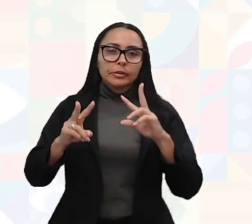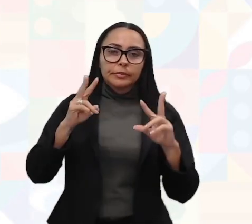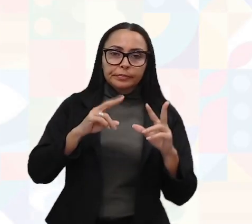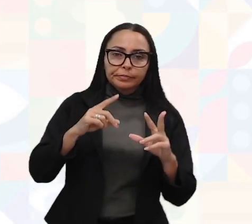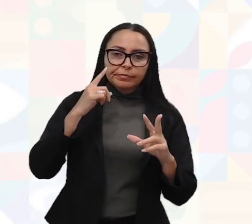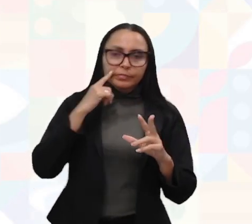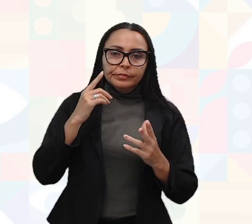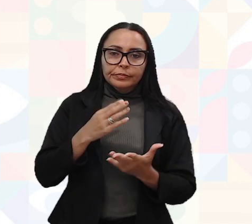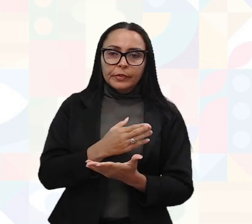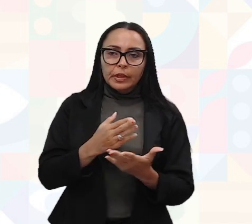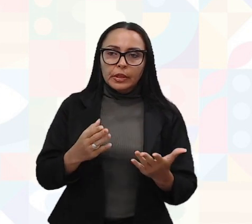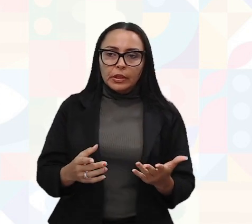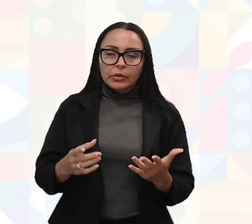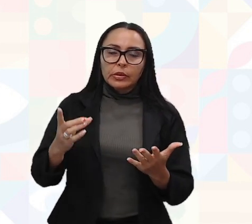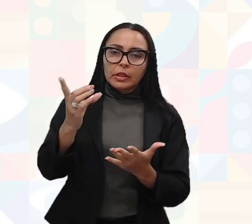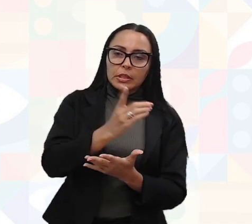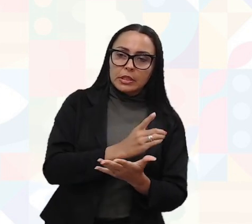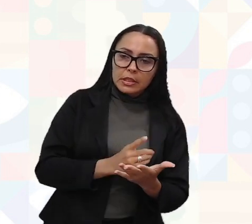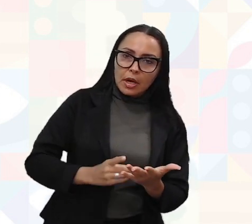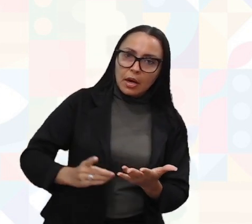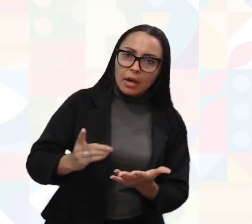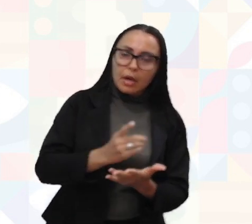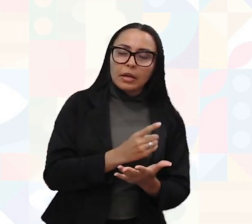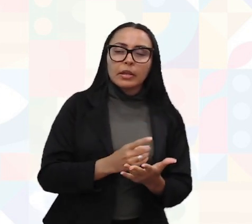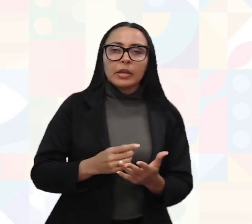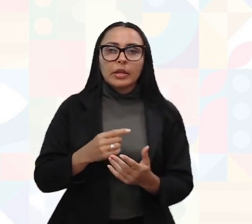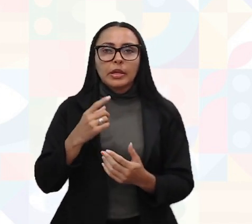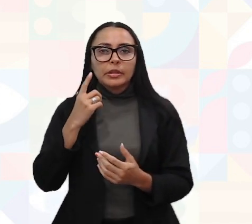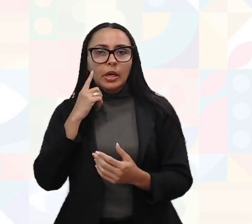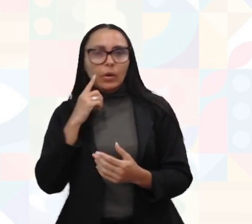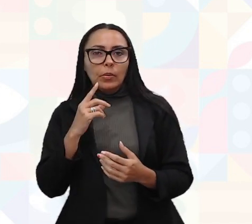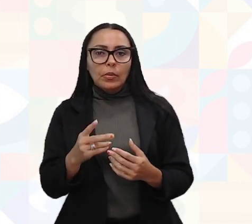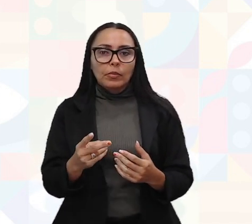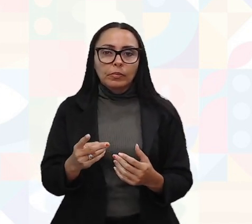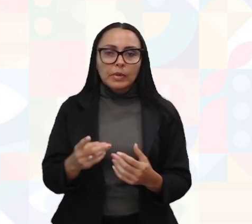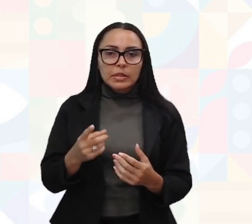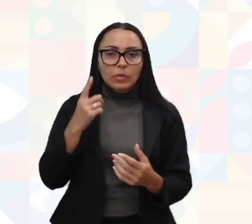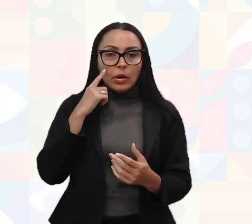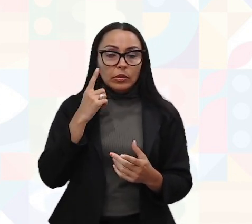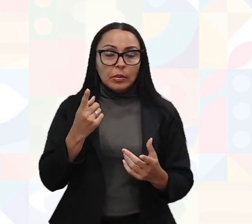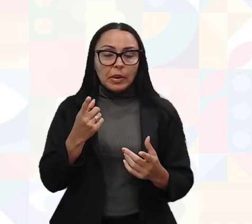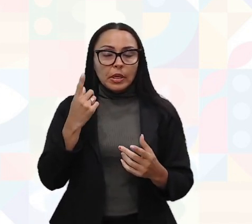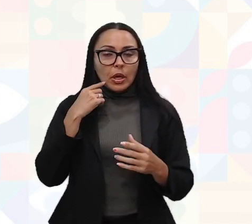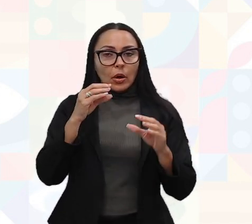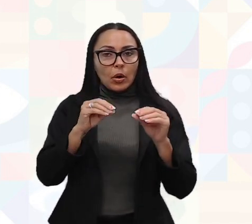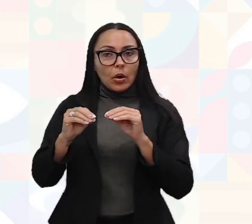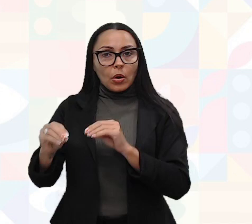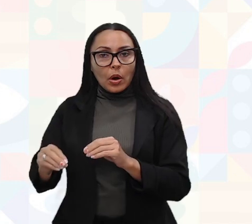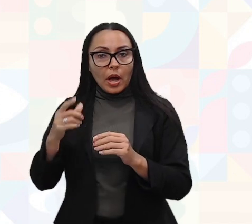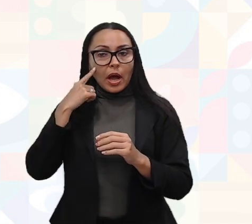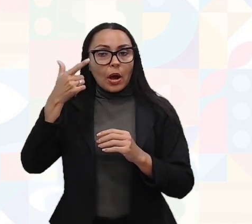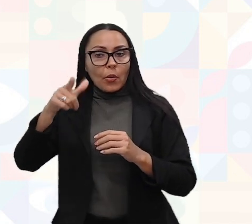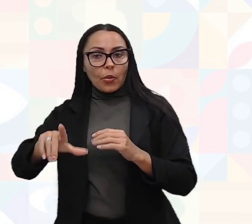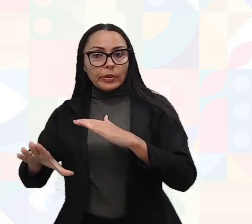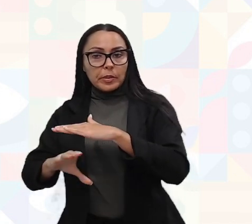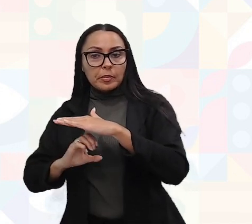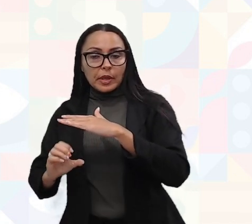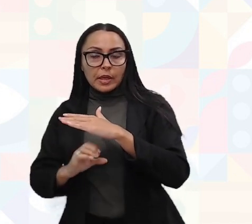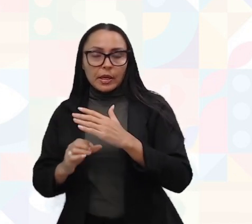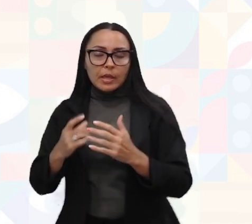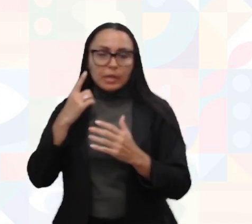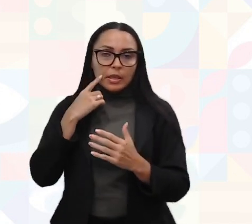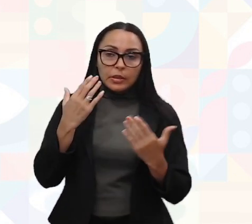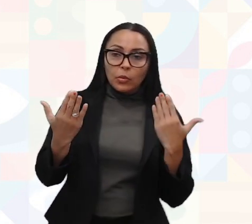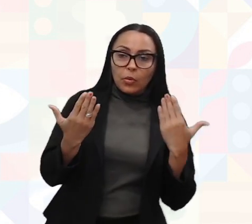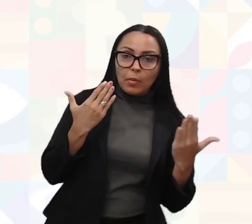órgãos voltados para design de interiores, ver com a questão da concorrência, qual realmente seria esse preço. A gente